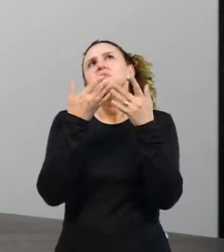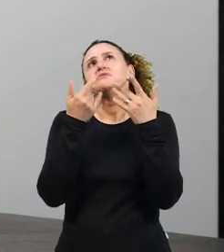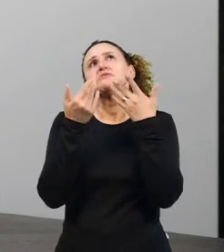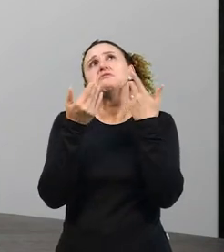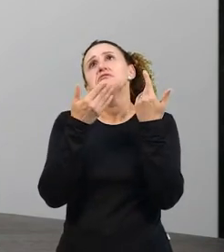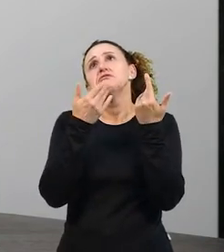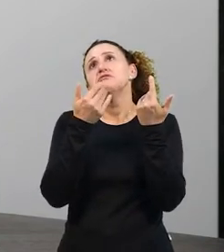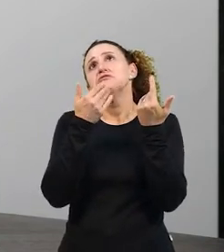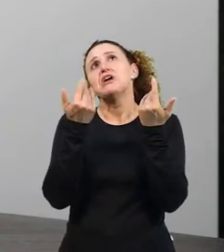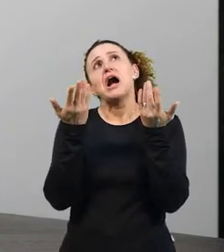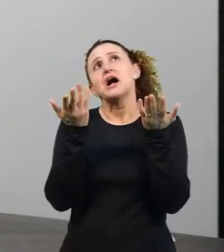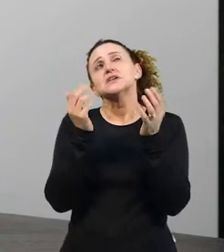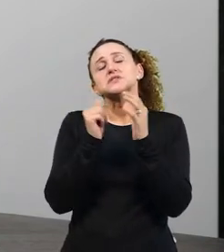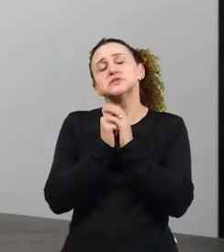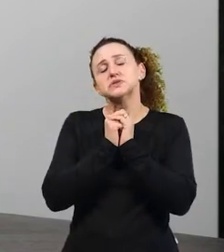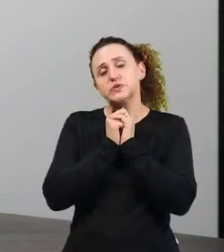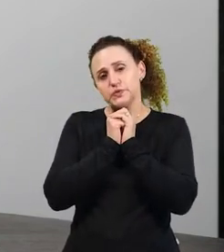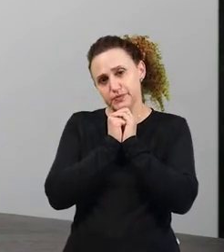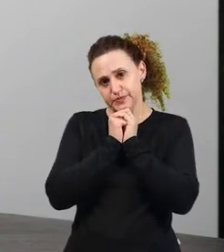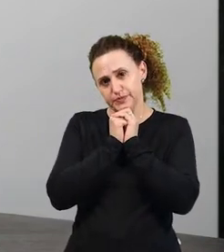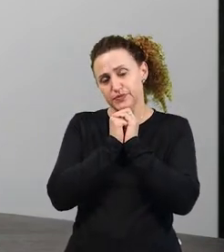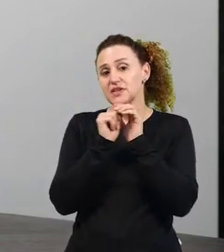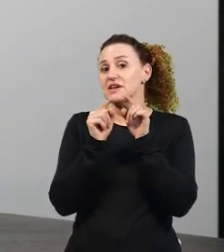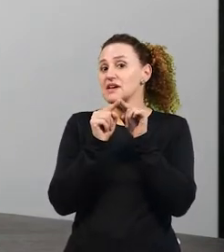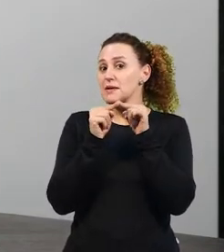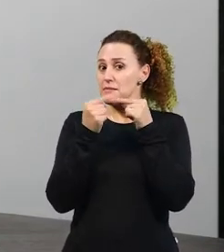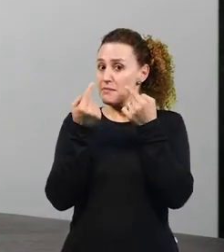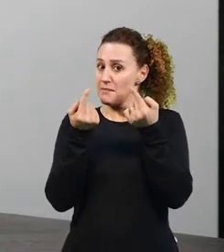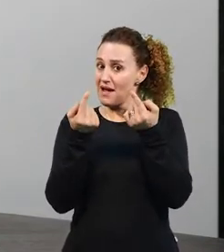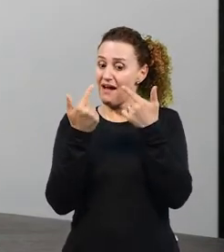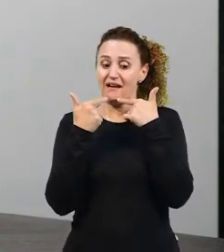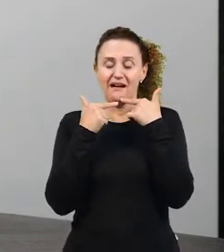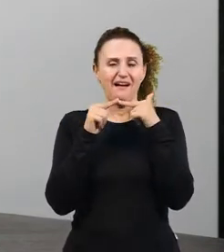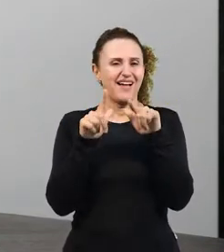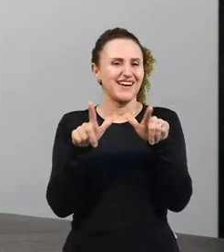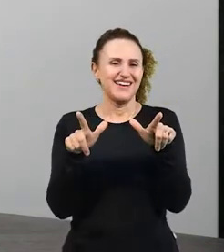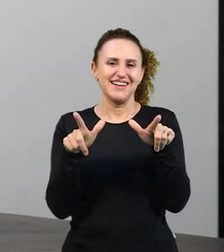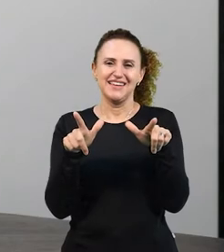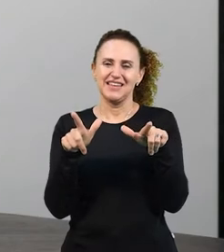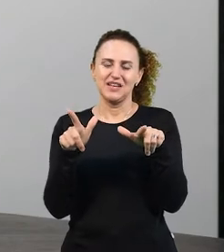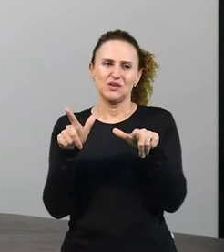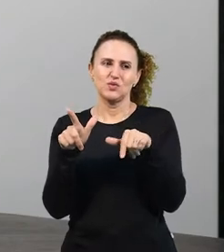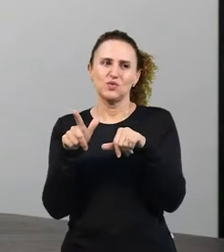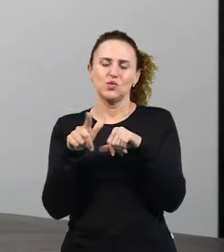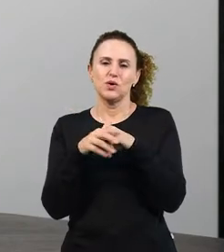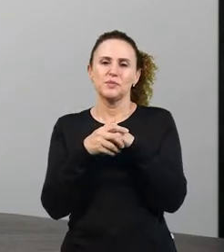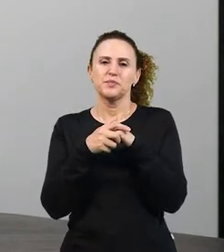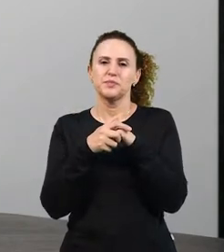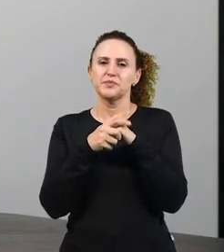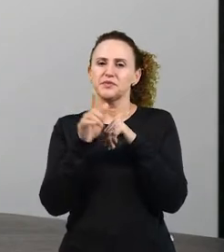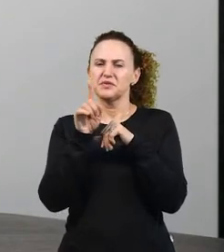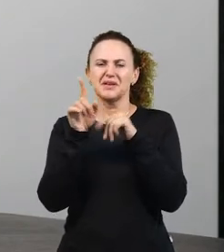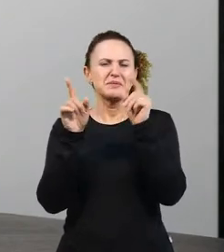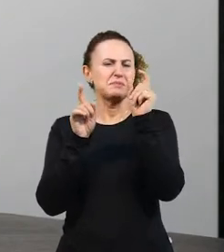de classificar. Mas a língua não é composta por palavras tão